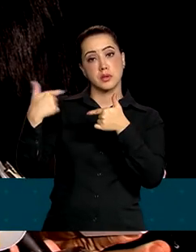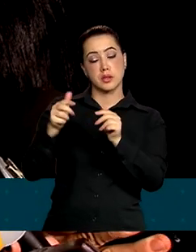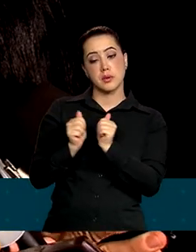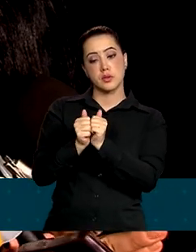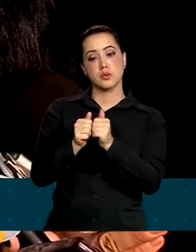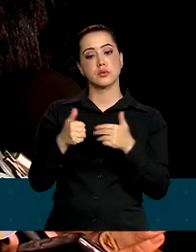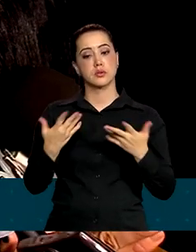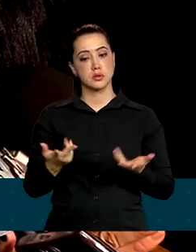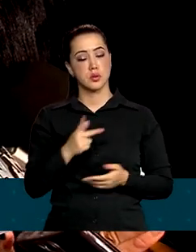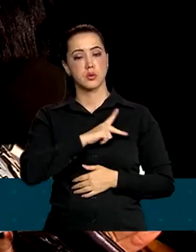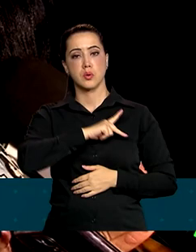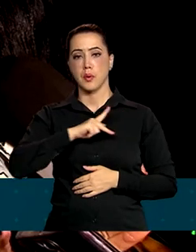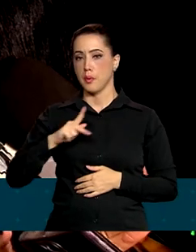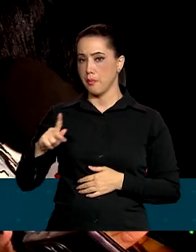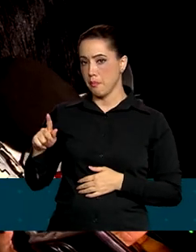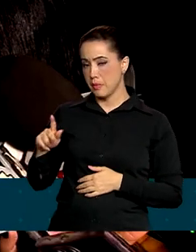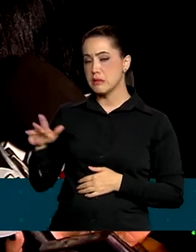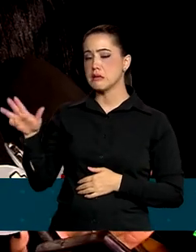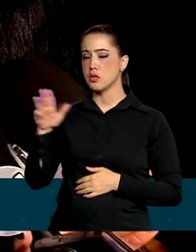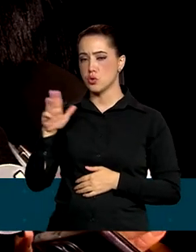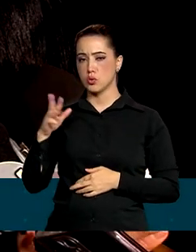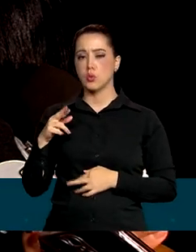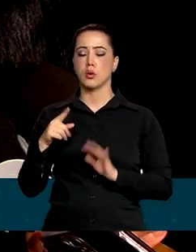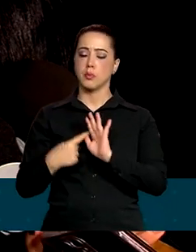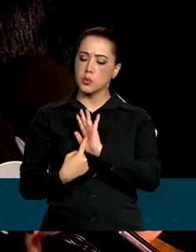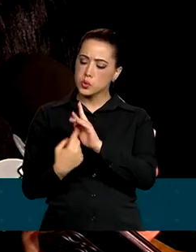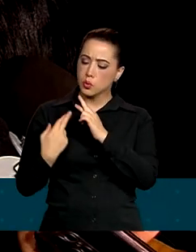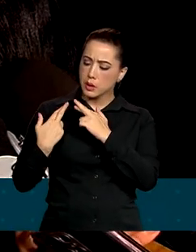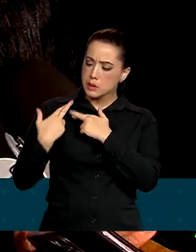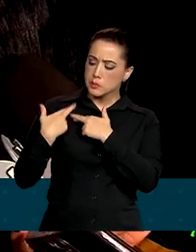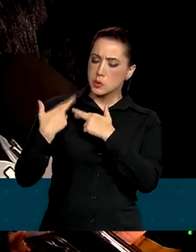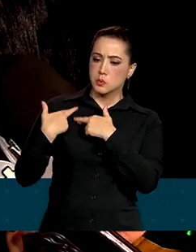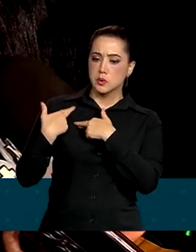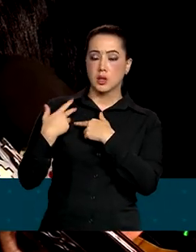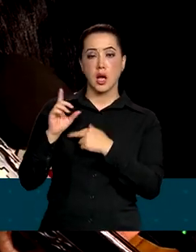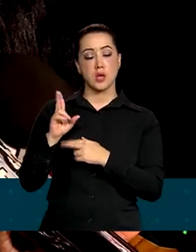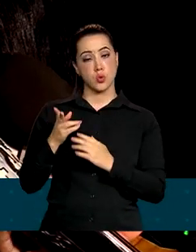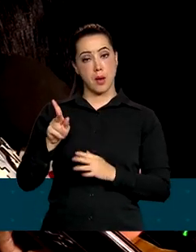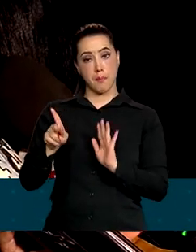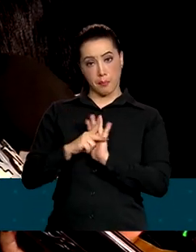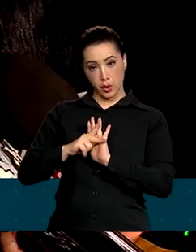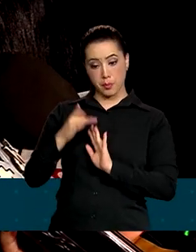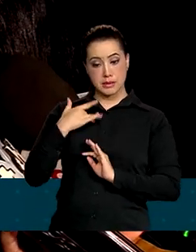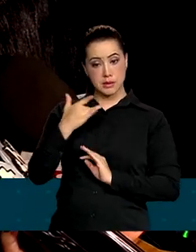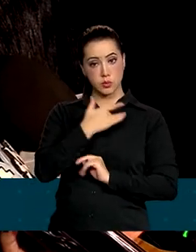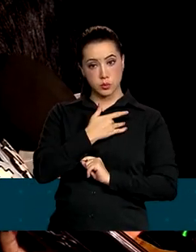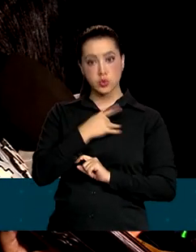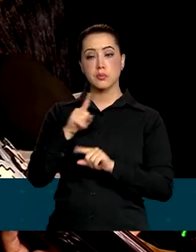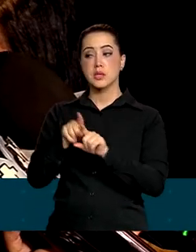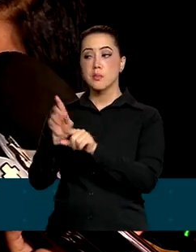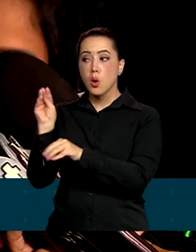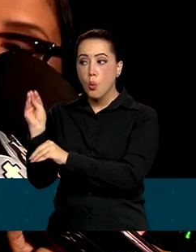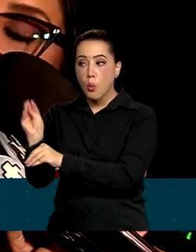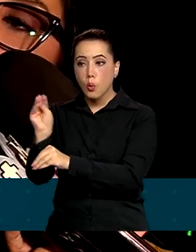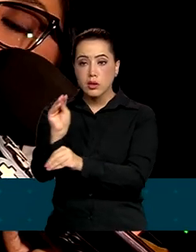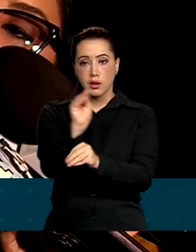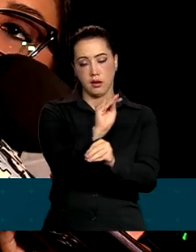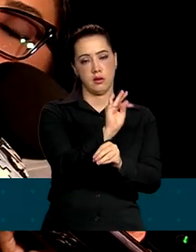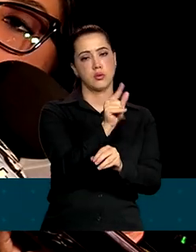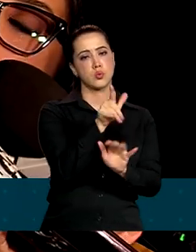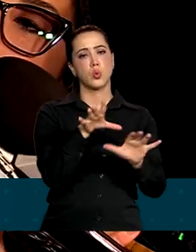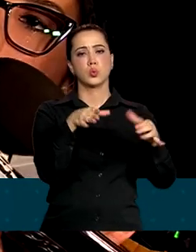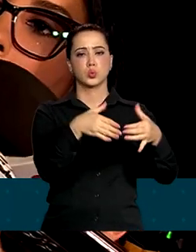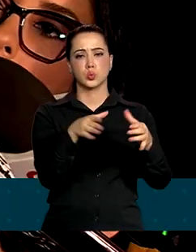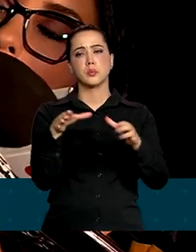vez, o presidente mostrando uma profunda responsabilidade, não só com a saúde dele, mas com a saúde dos outros. Então, vamos conversar